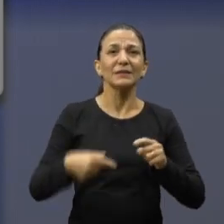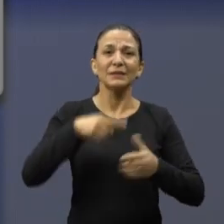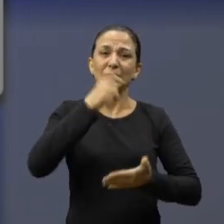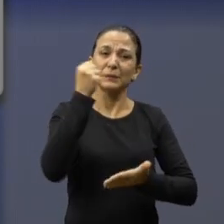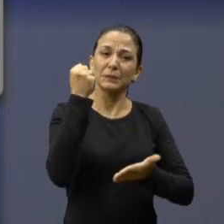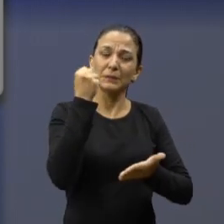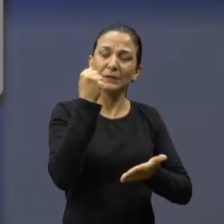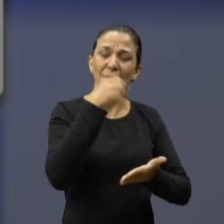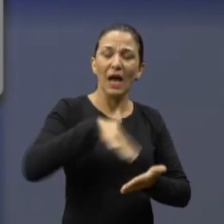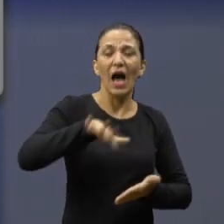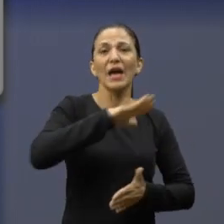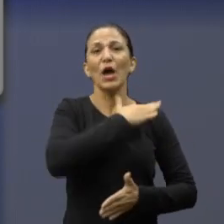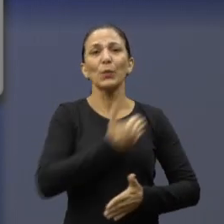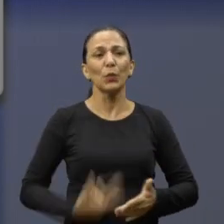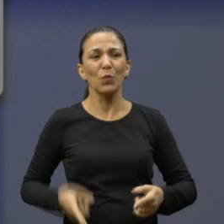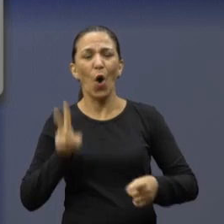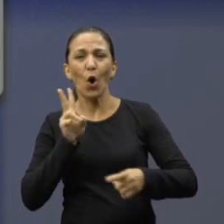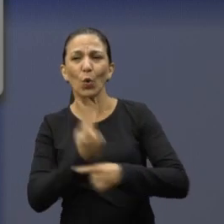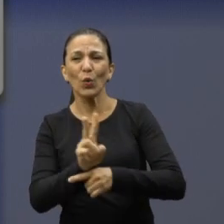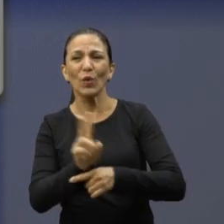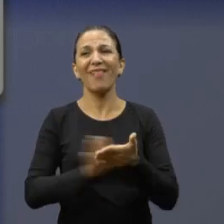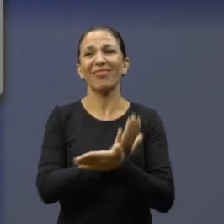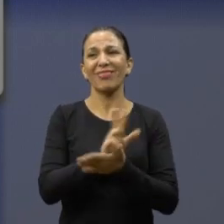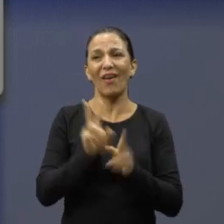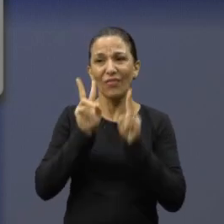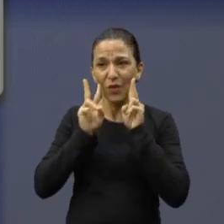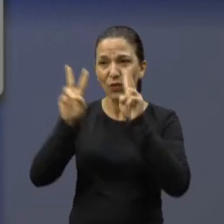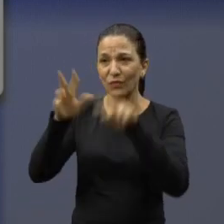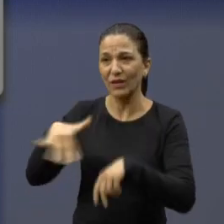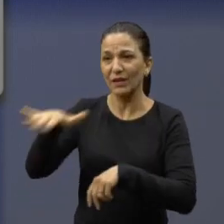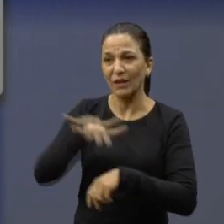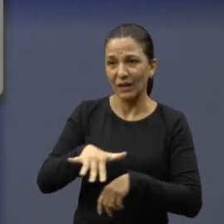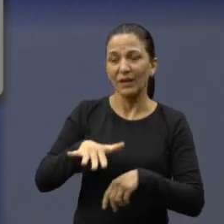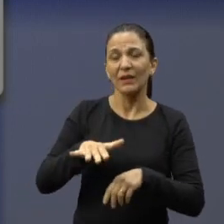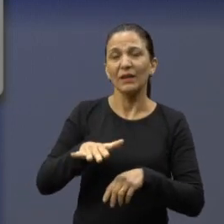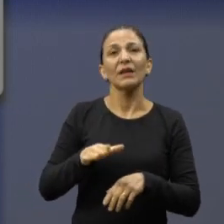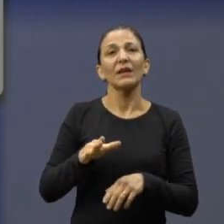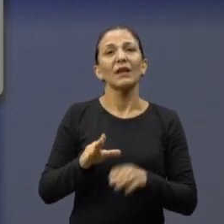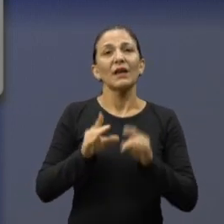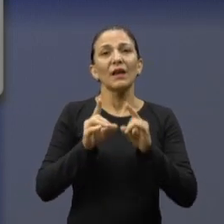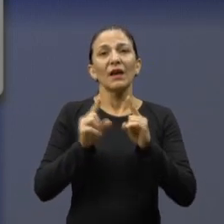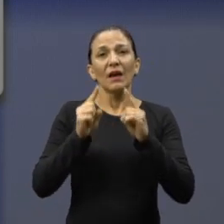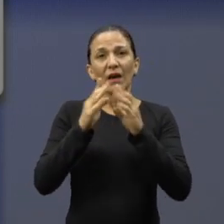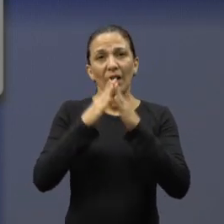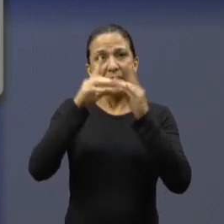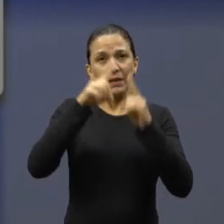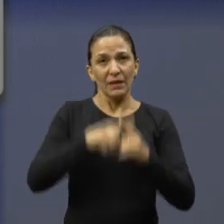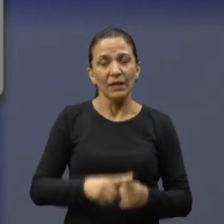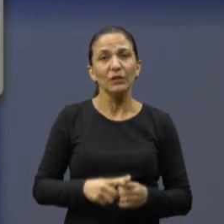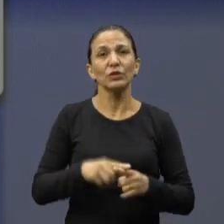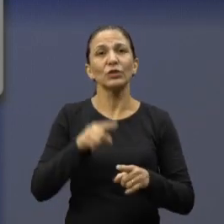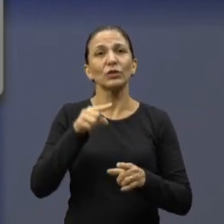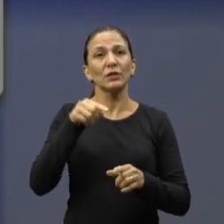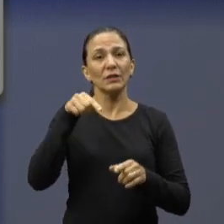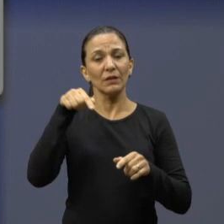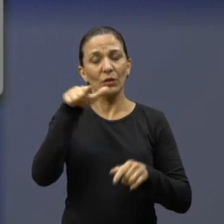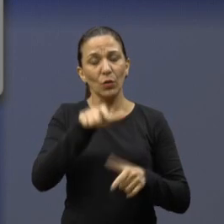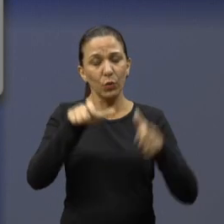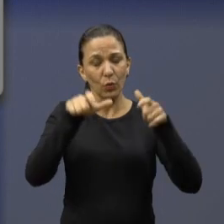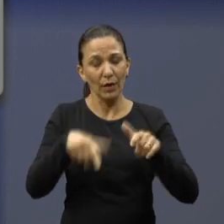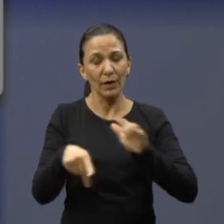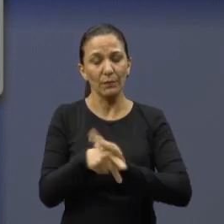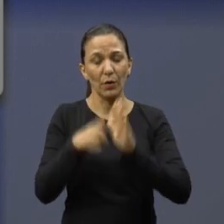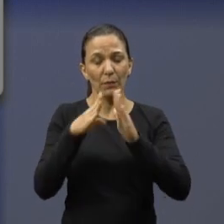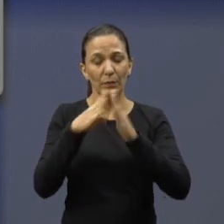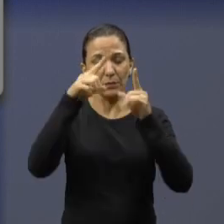públicos. Veja o que acontece, por exemplo, na capela do cemitério São Bento, abandonada há muito. Secretaria da Cultura, o Clube